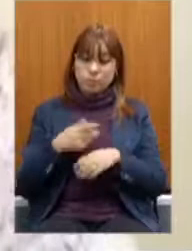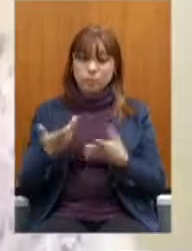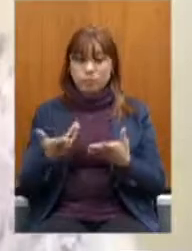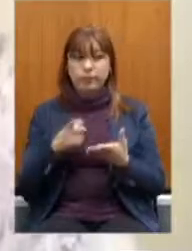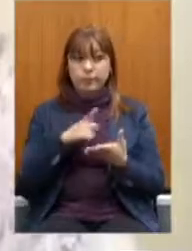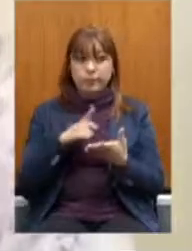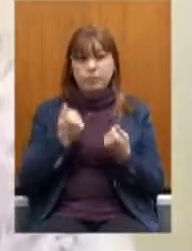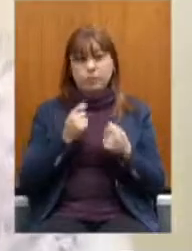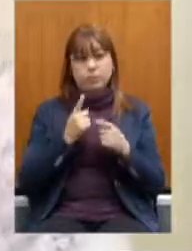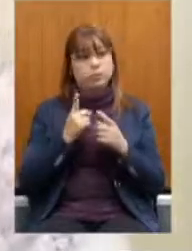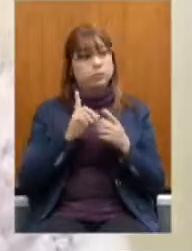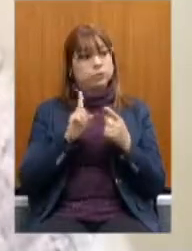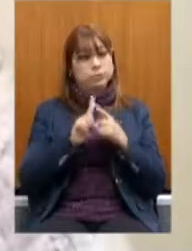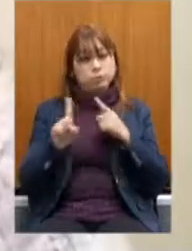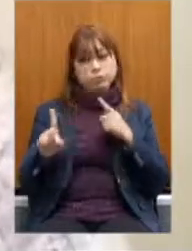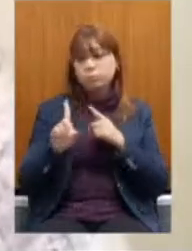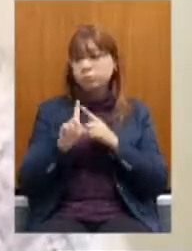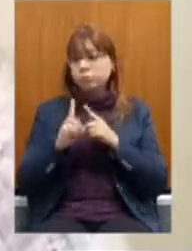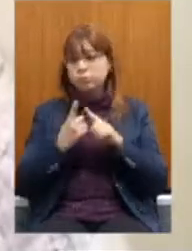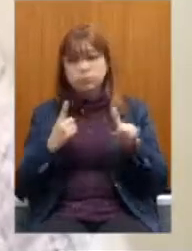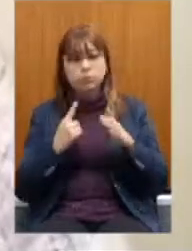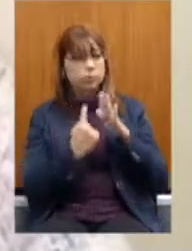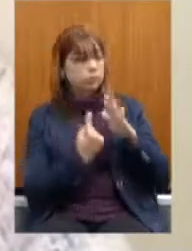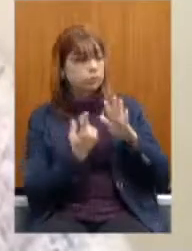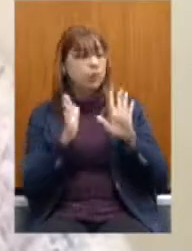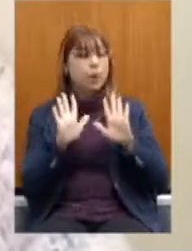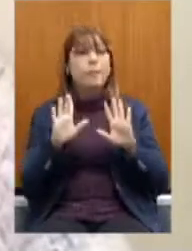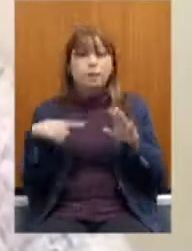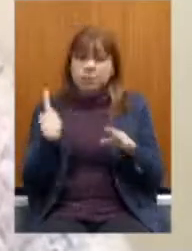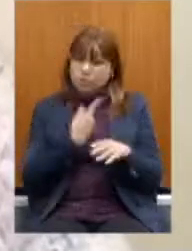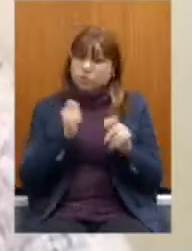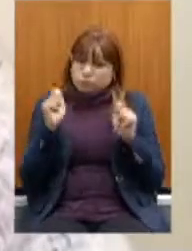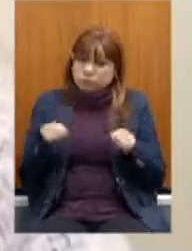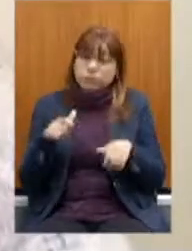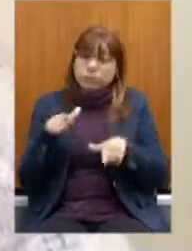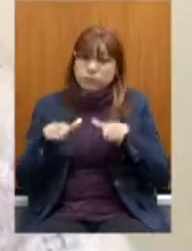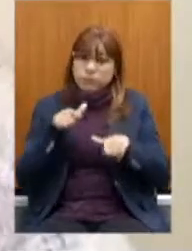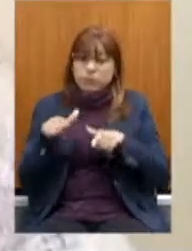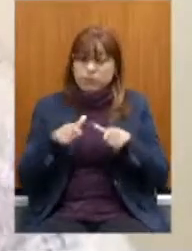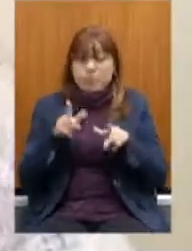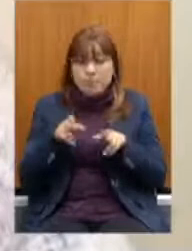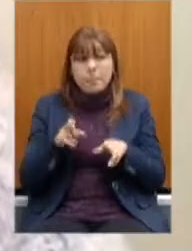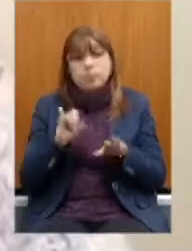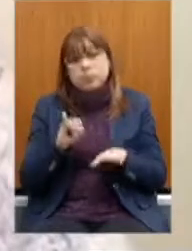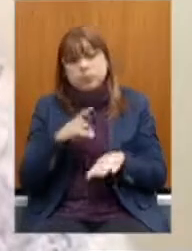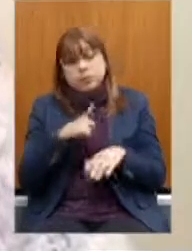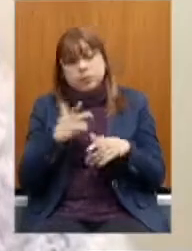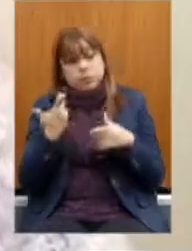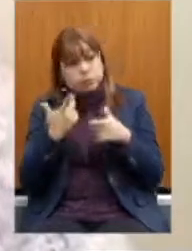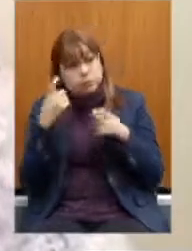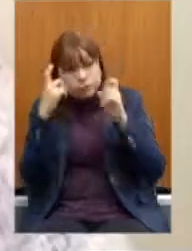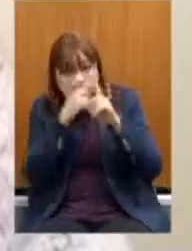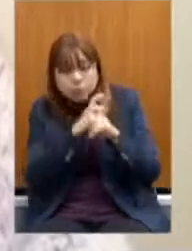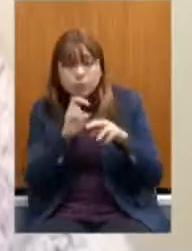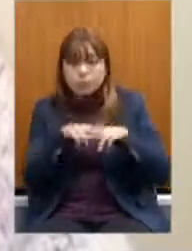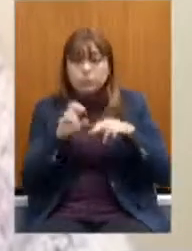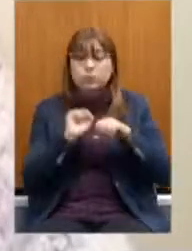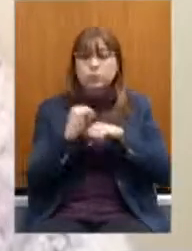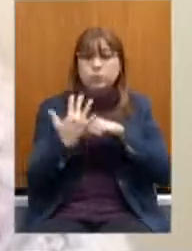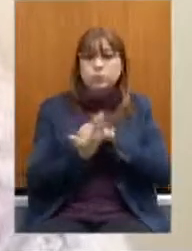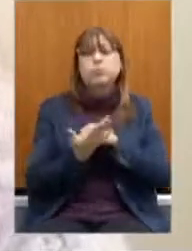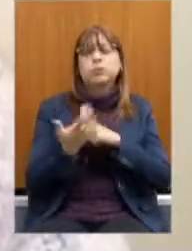mas nós da Assembleia estamos mostrando que podemos trabalhar com todas as restrições, estamos ouvindo, estamos